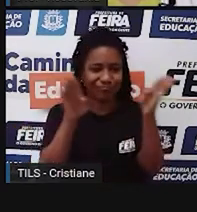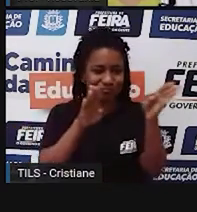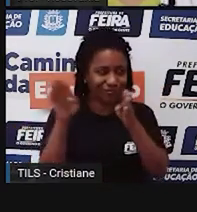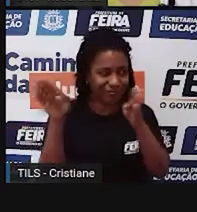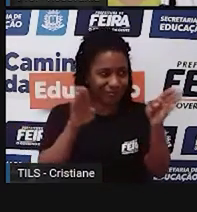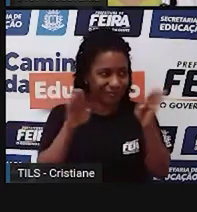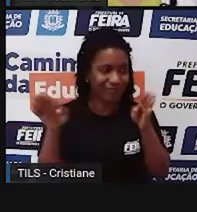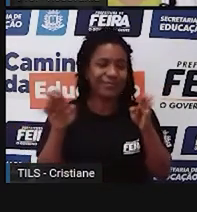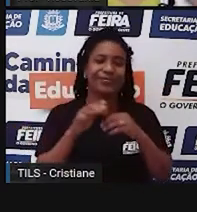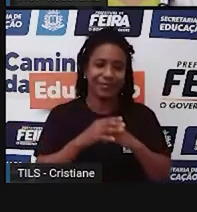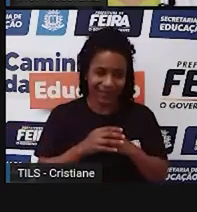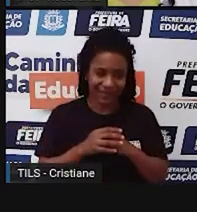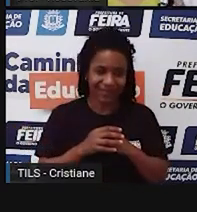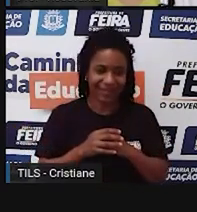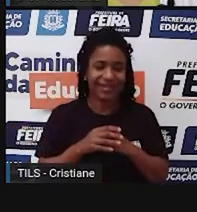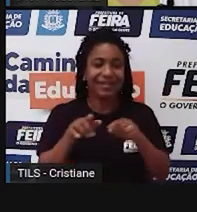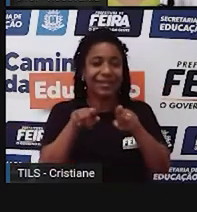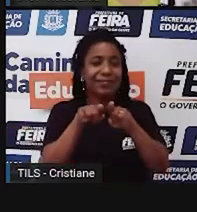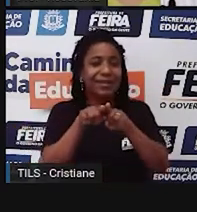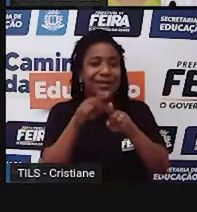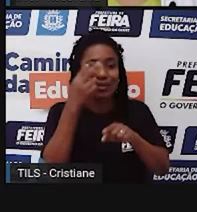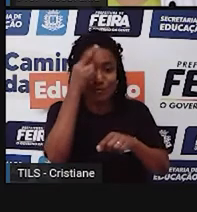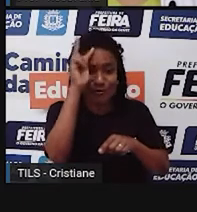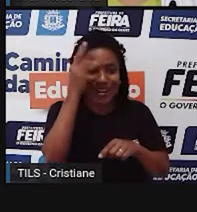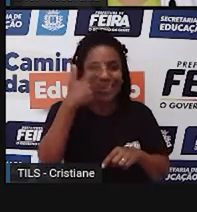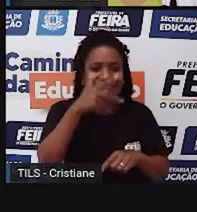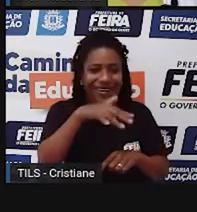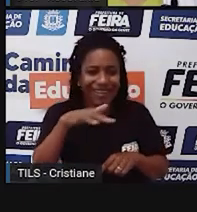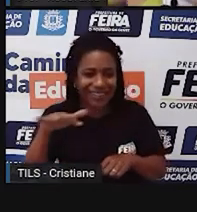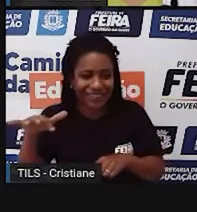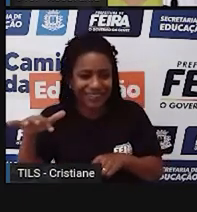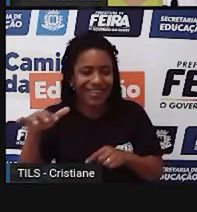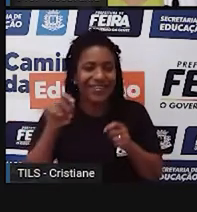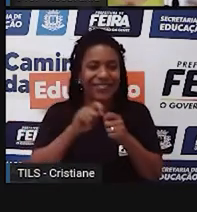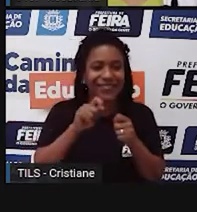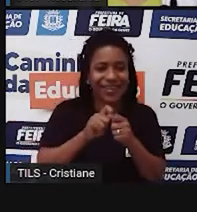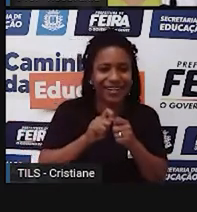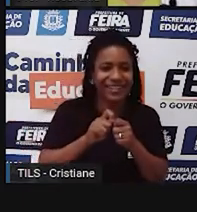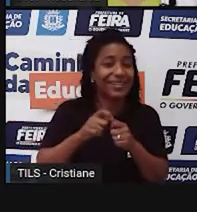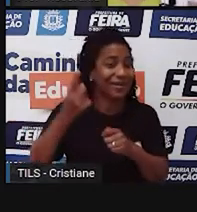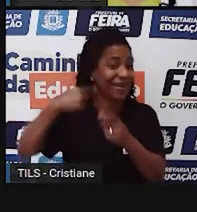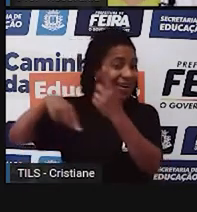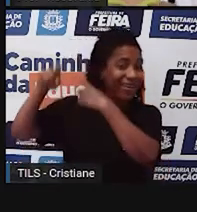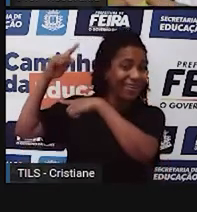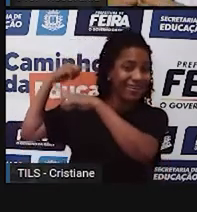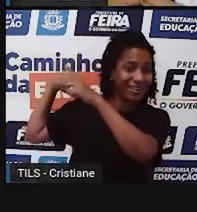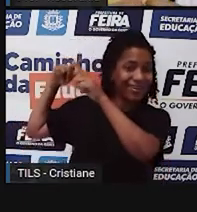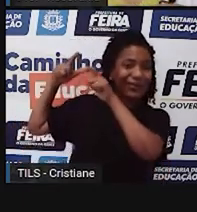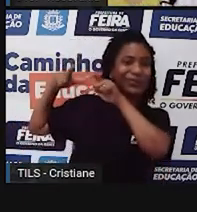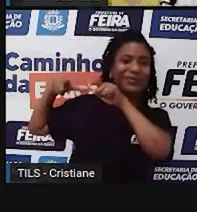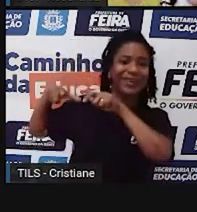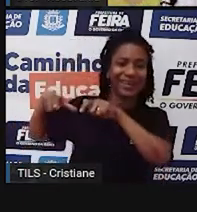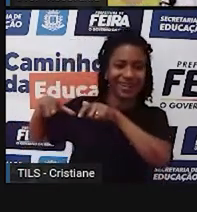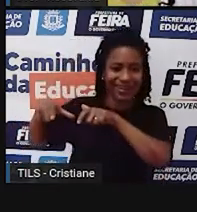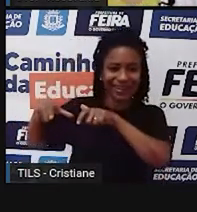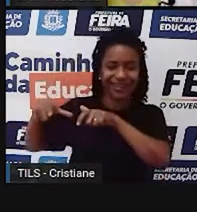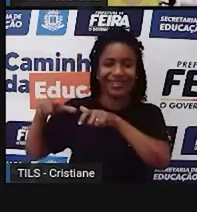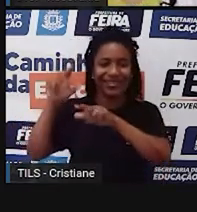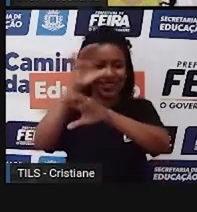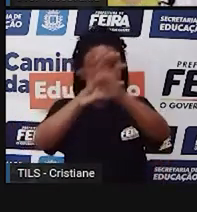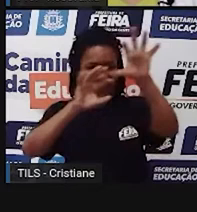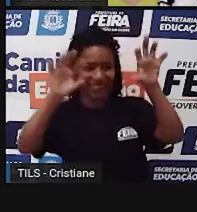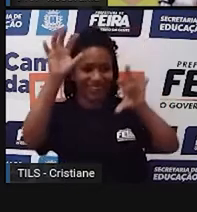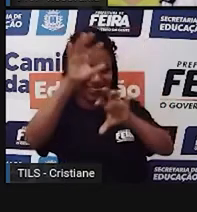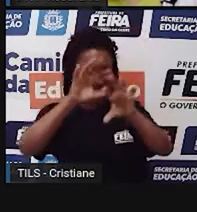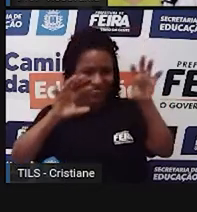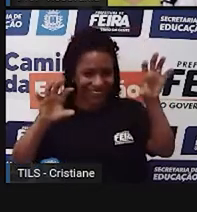um roteirozinho ali para a gente ver. Claro que algumas dessas representações gráficas são bem simples